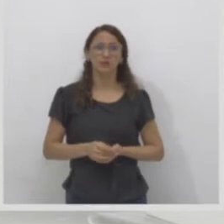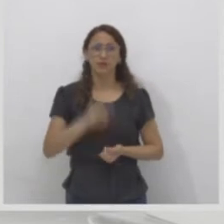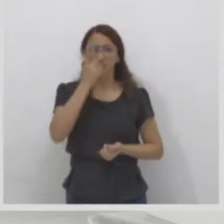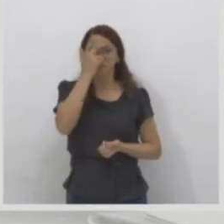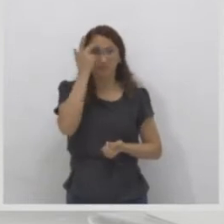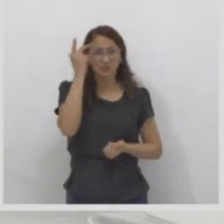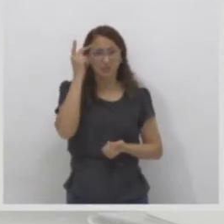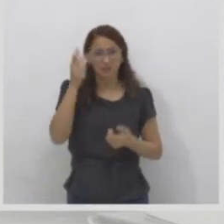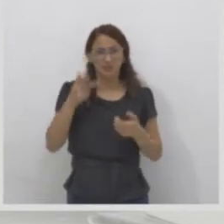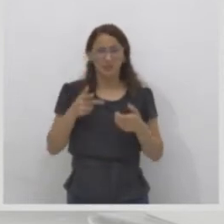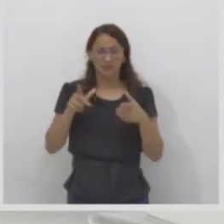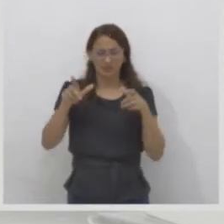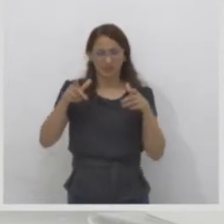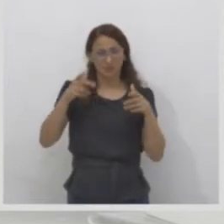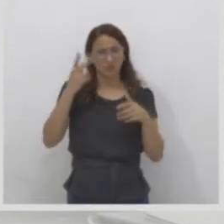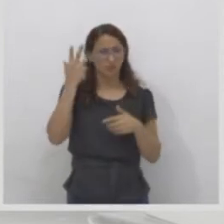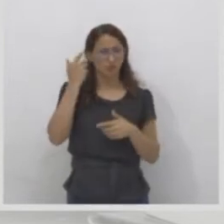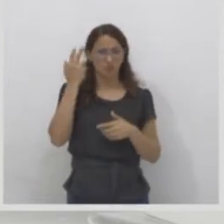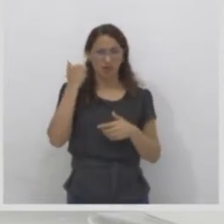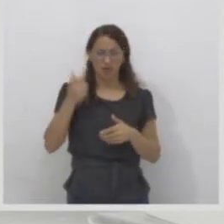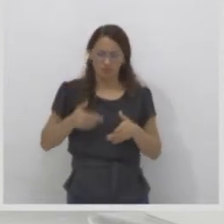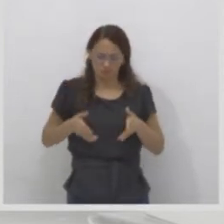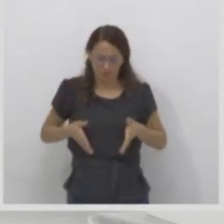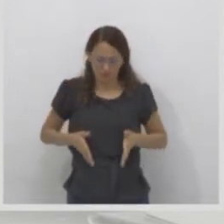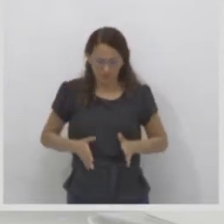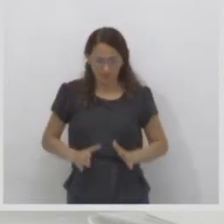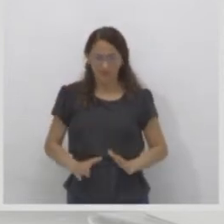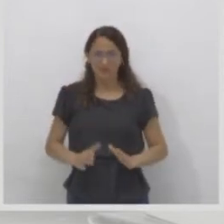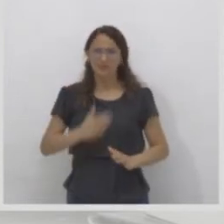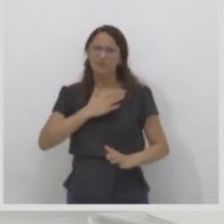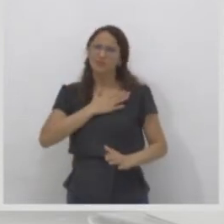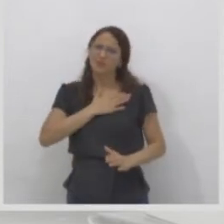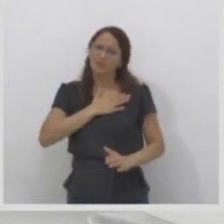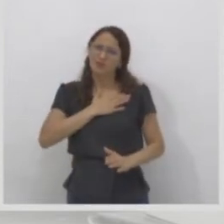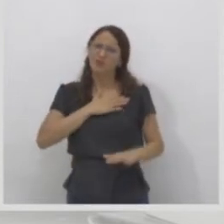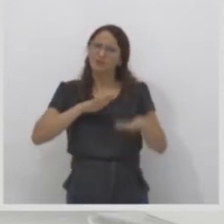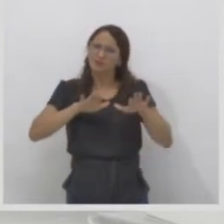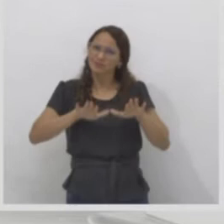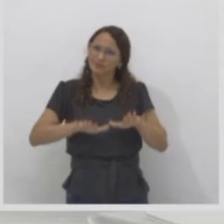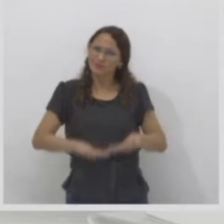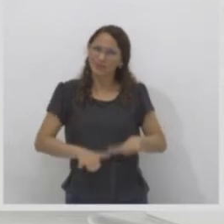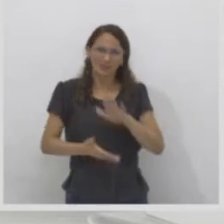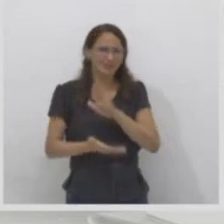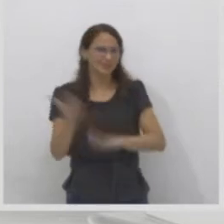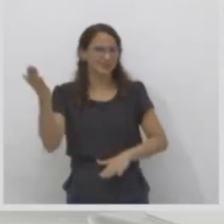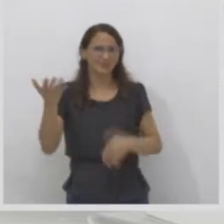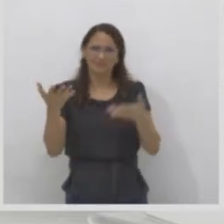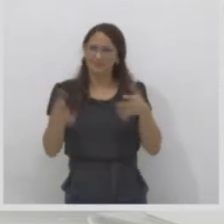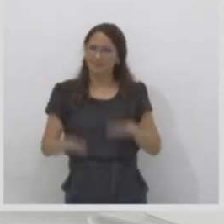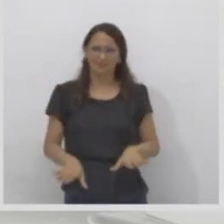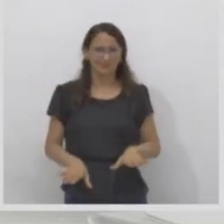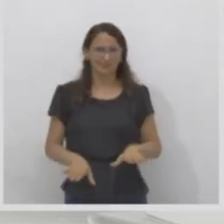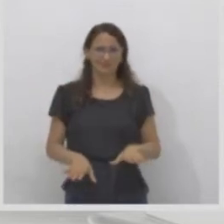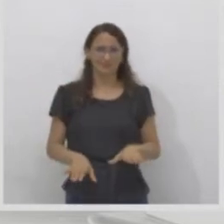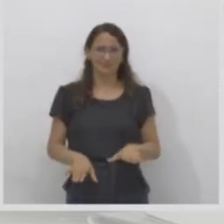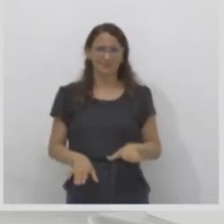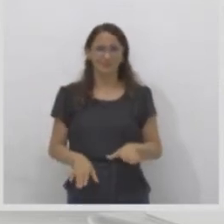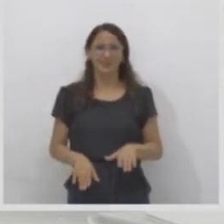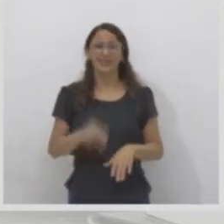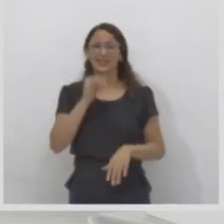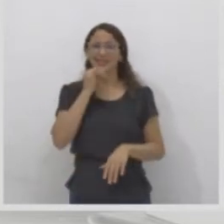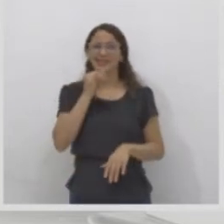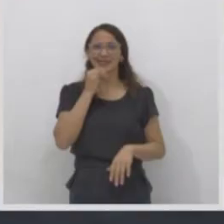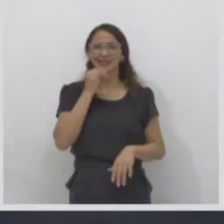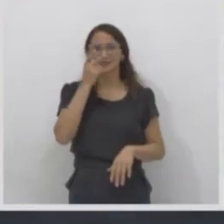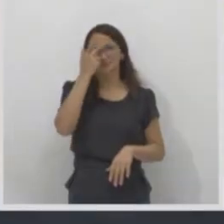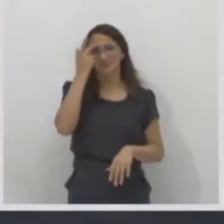que nasceu, geralmente. Por quê? Porque você cria laços afetivos. Se você for perguntar para uma pessoa